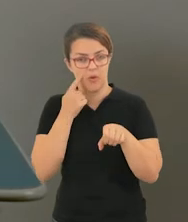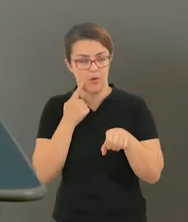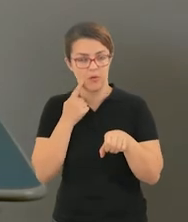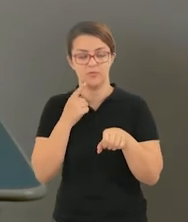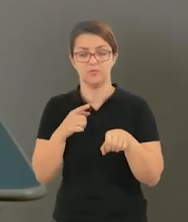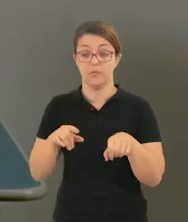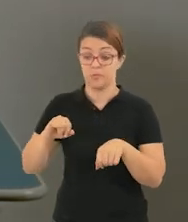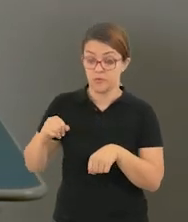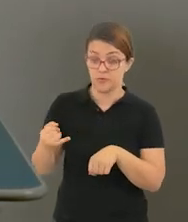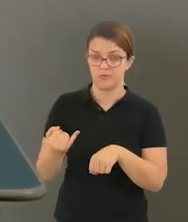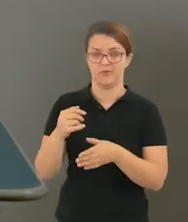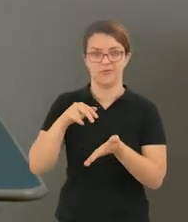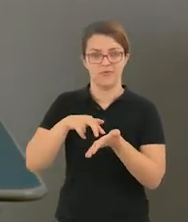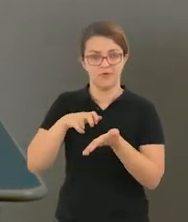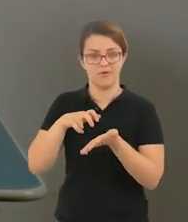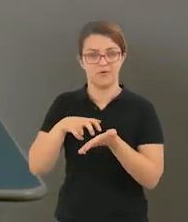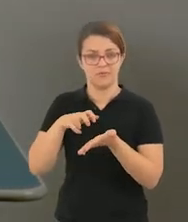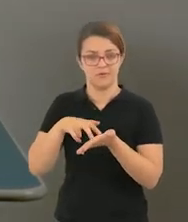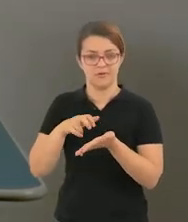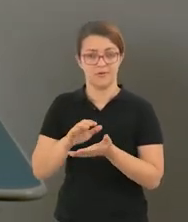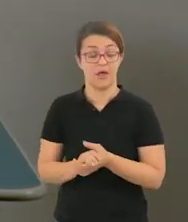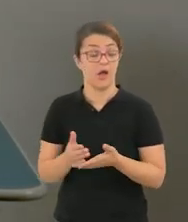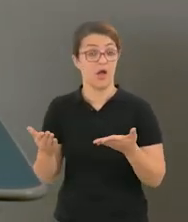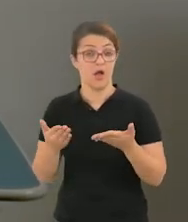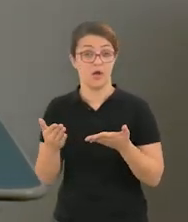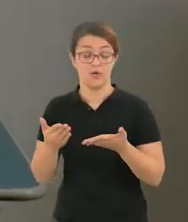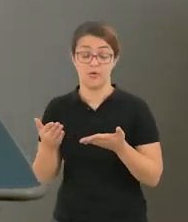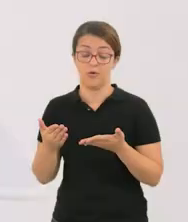quinto ano desta semana. See you next class!